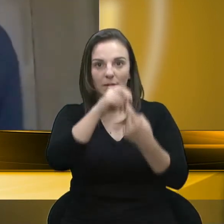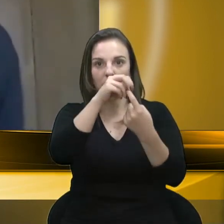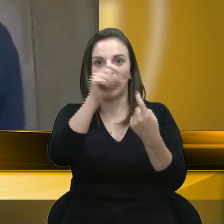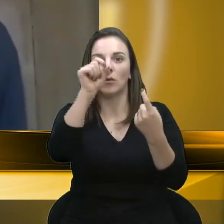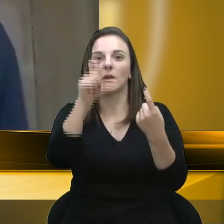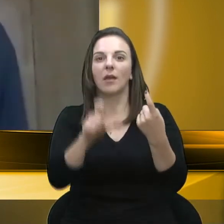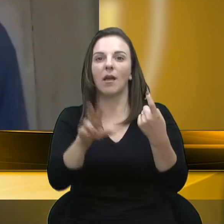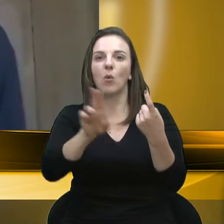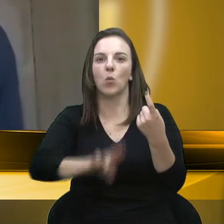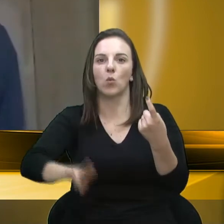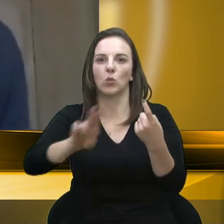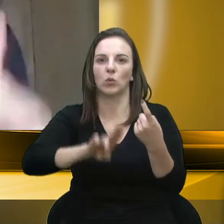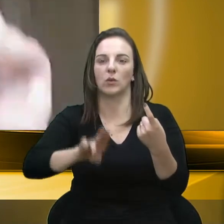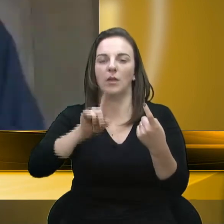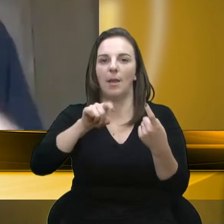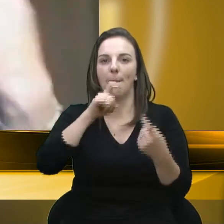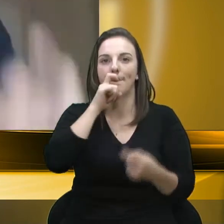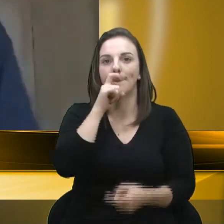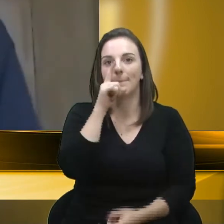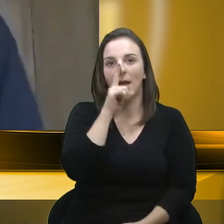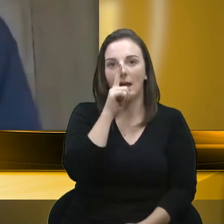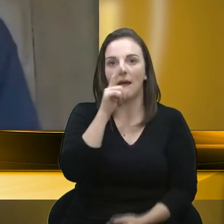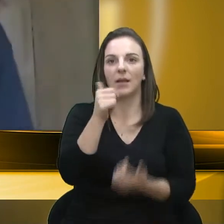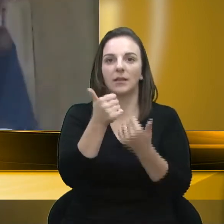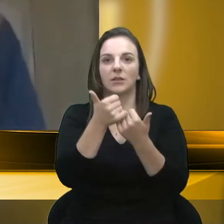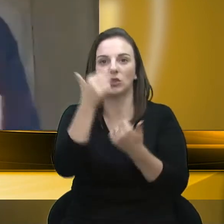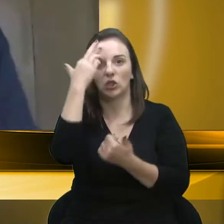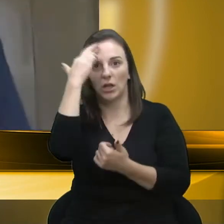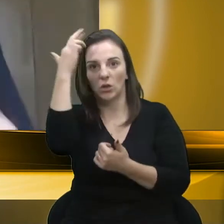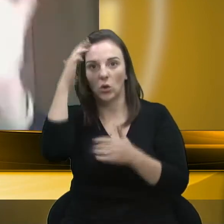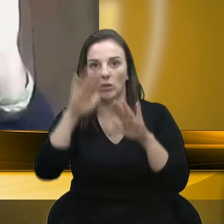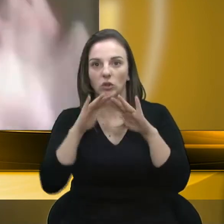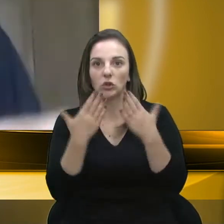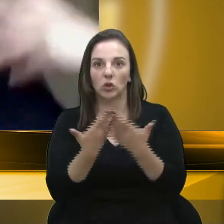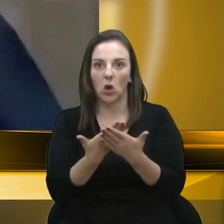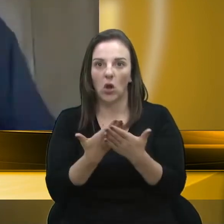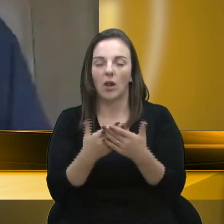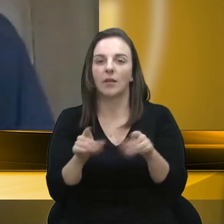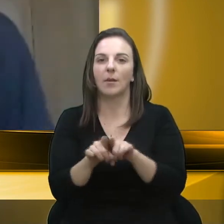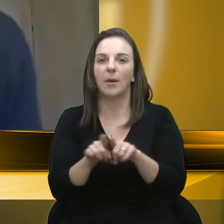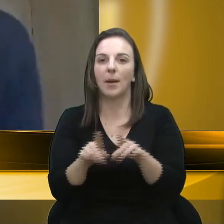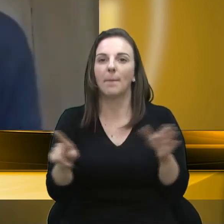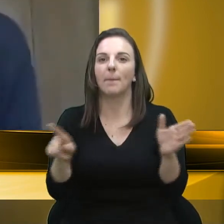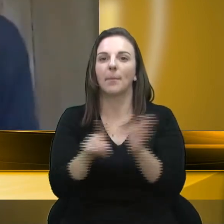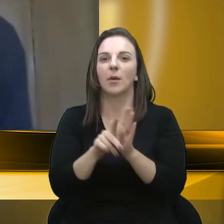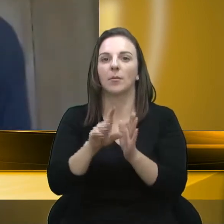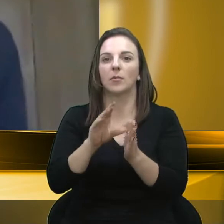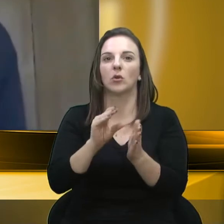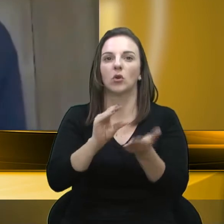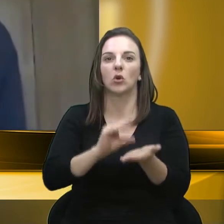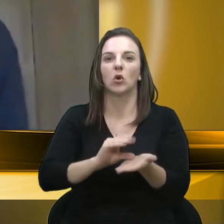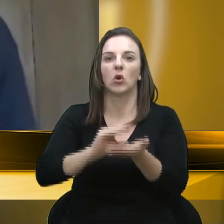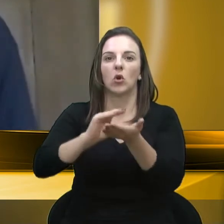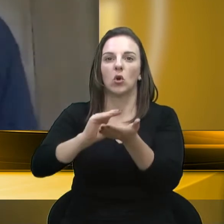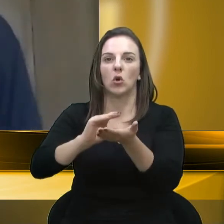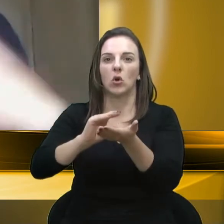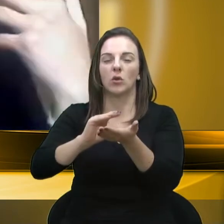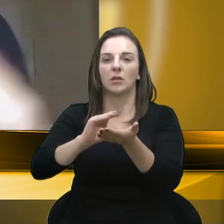pais, os diretores e os próprios conselheiros do TELAR que levam as demandas que existem